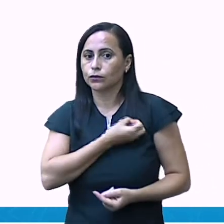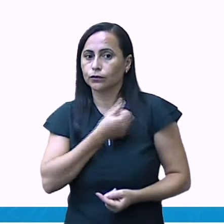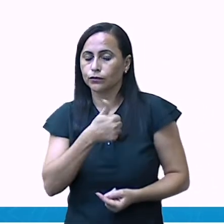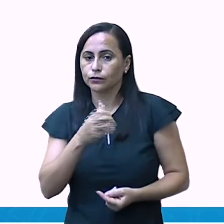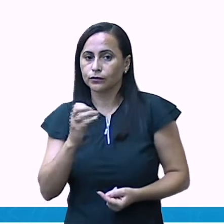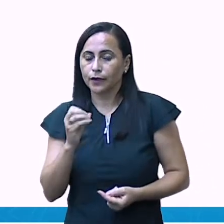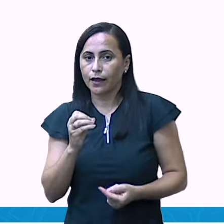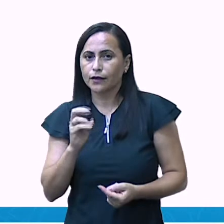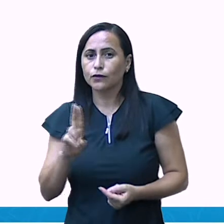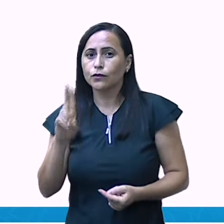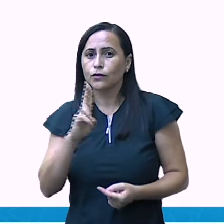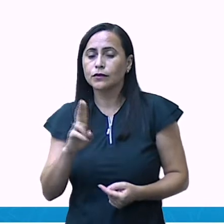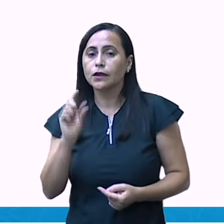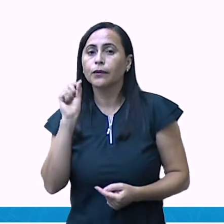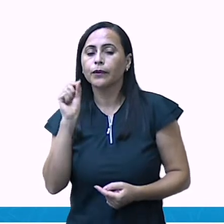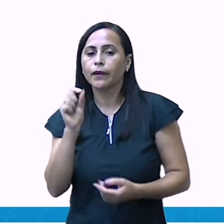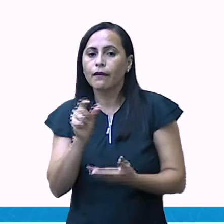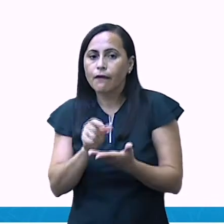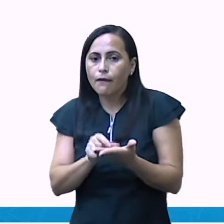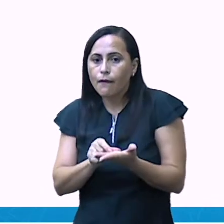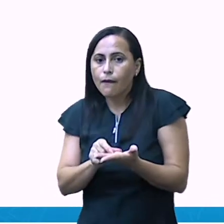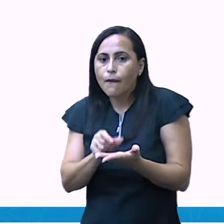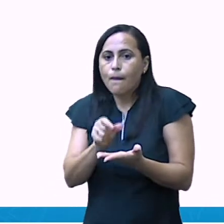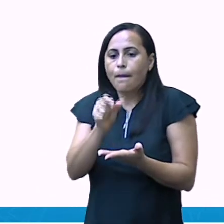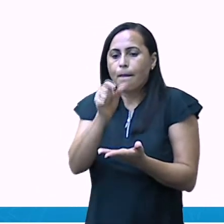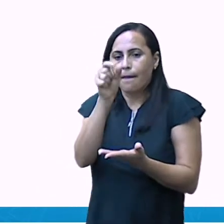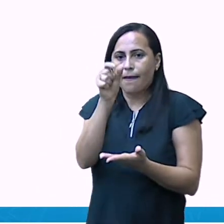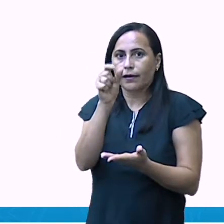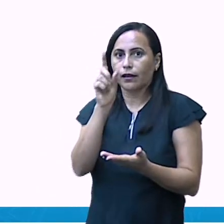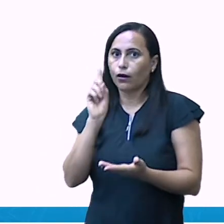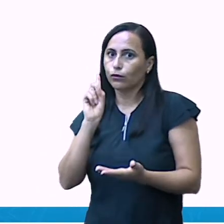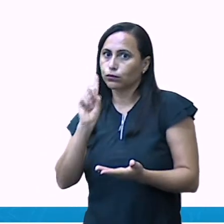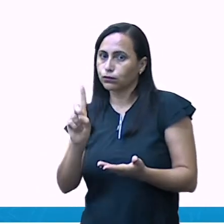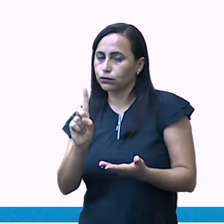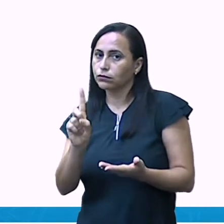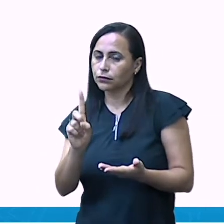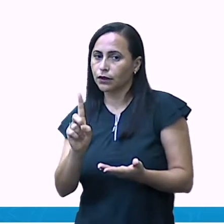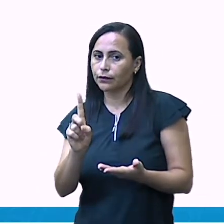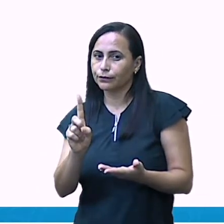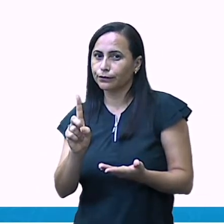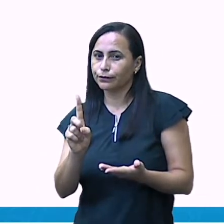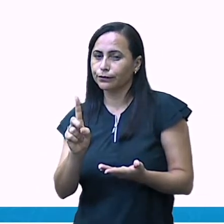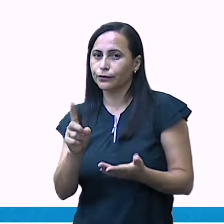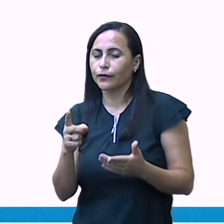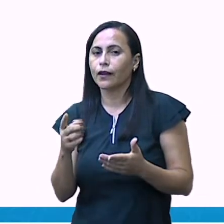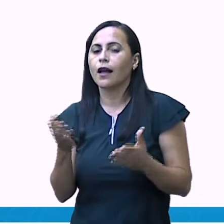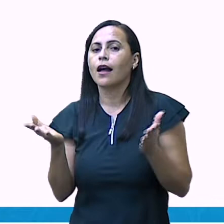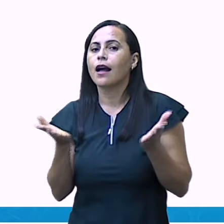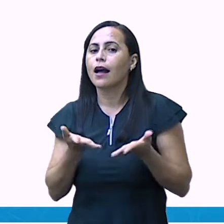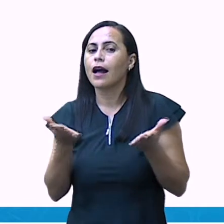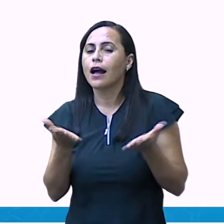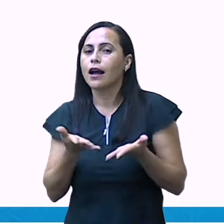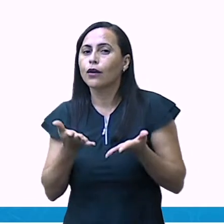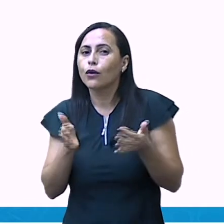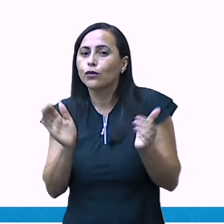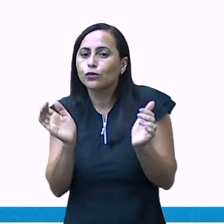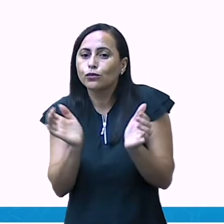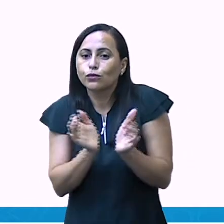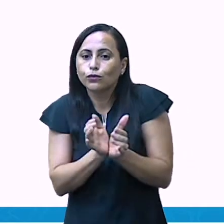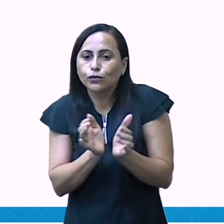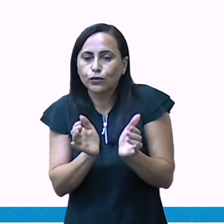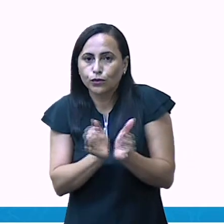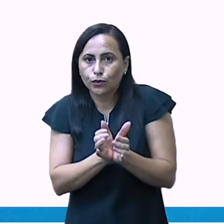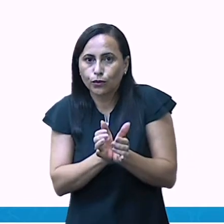Eu já vou utilizar uma barrinha. Por quê? Porque agora eu já vou fazer formação